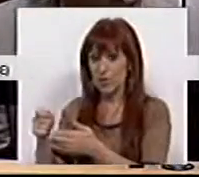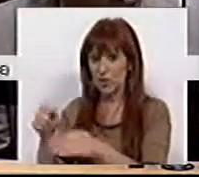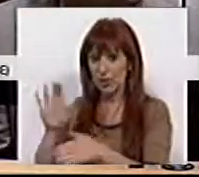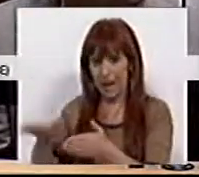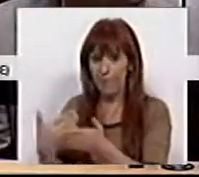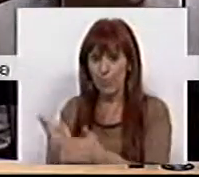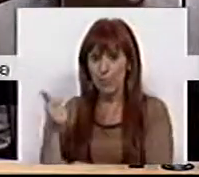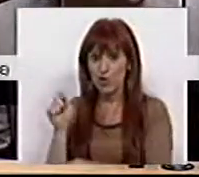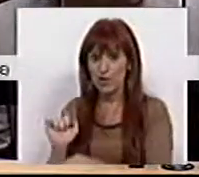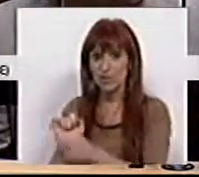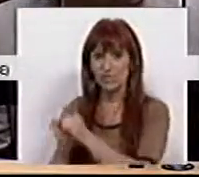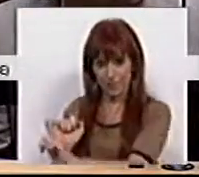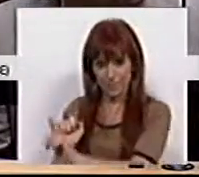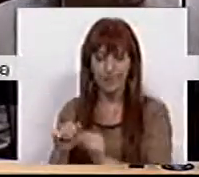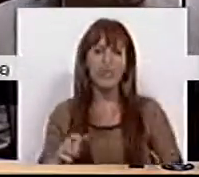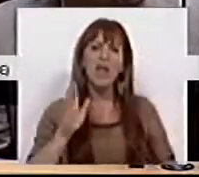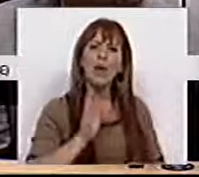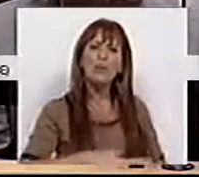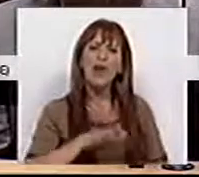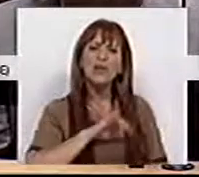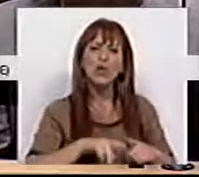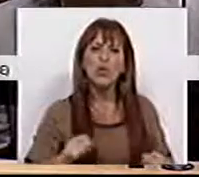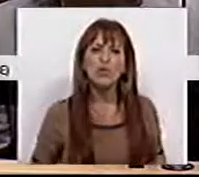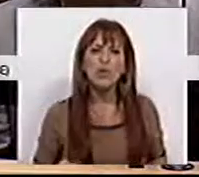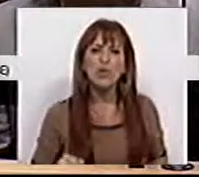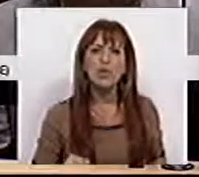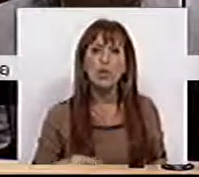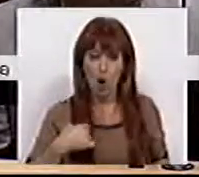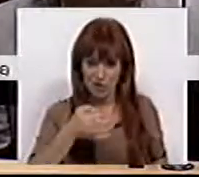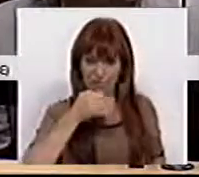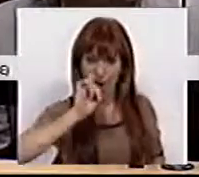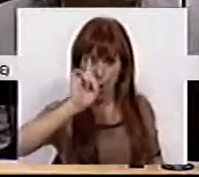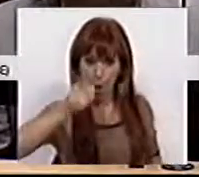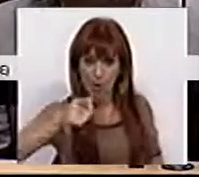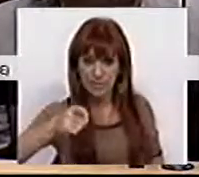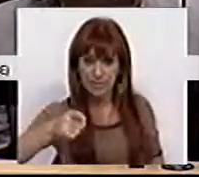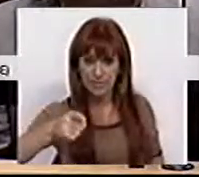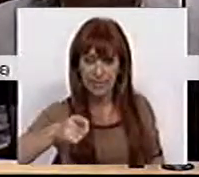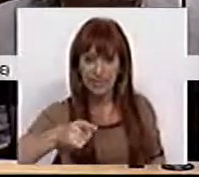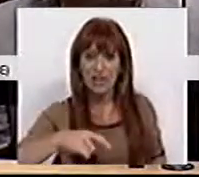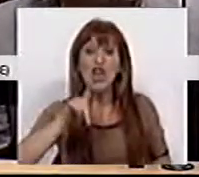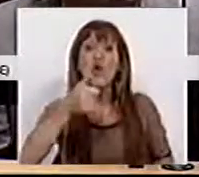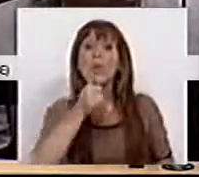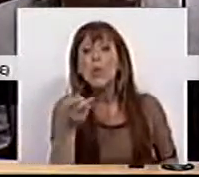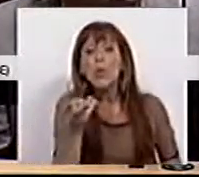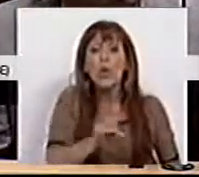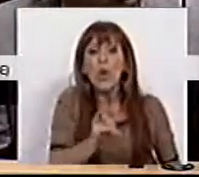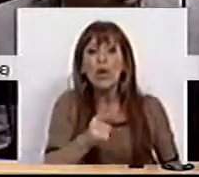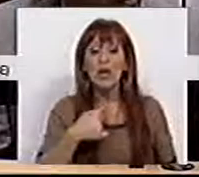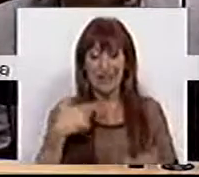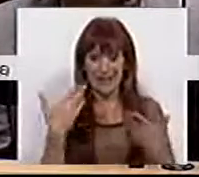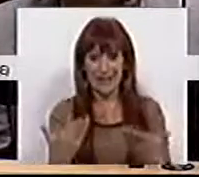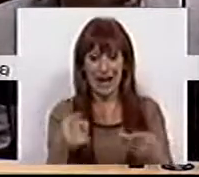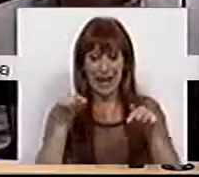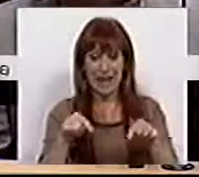proposta do Bloco de Esquerda. E por isso, Sr. Deputado, o que falamos é exatamente de escolhas. E o que